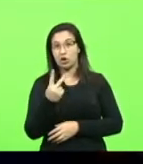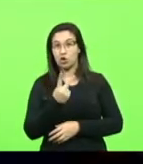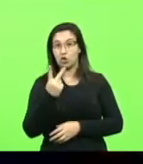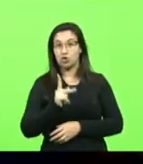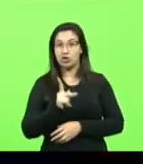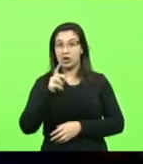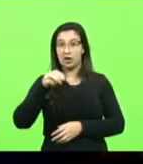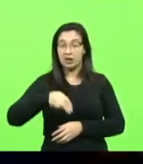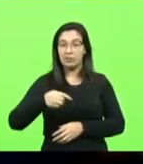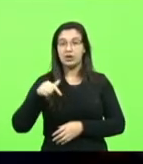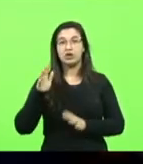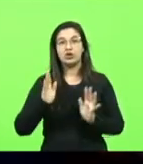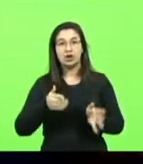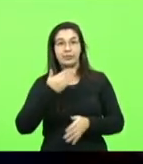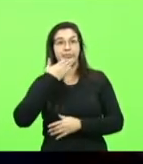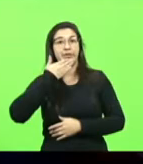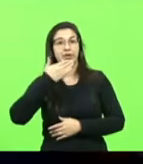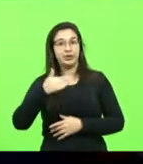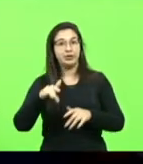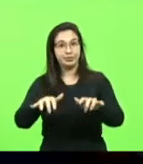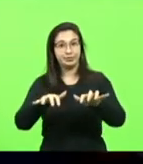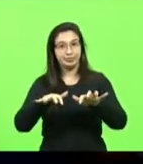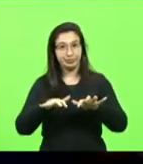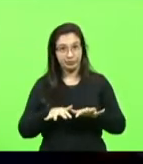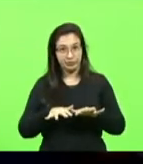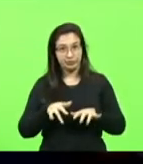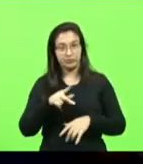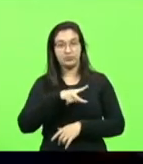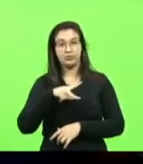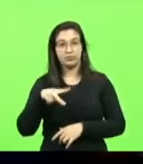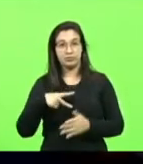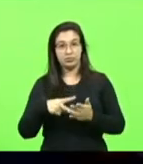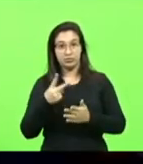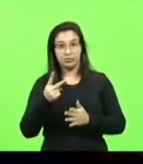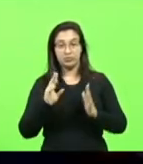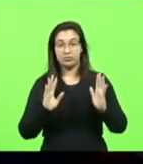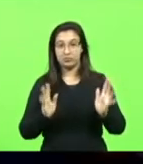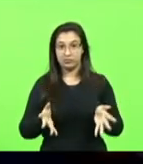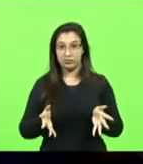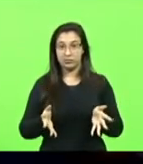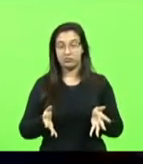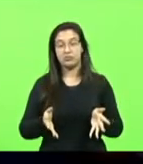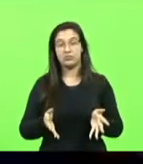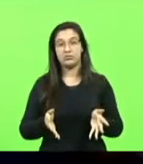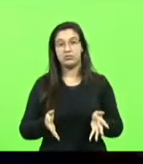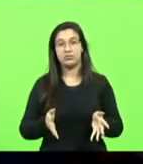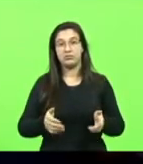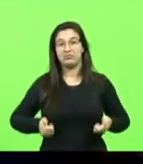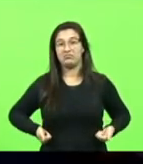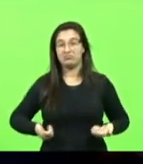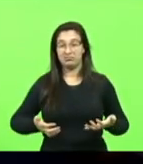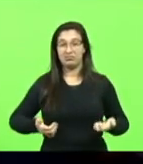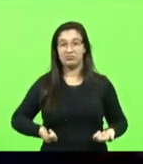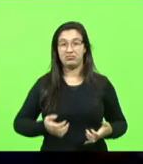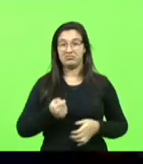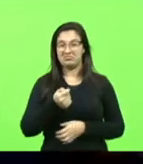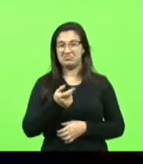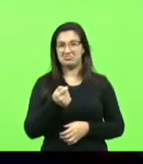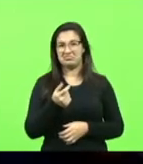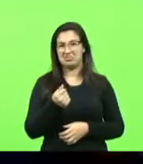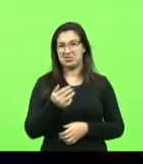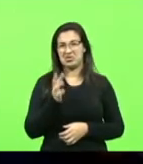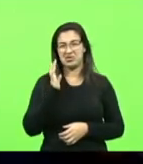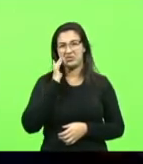uma audiência pública na Alesc, aliás duas, e que já foram gastos quase, se hoje foi